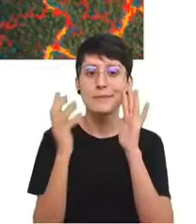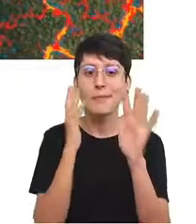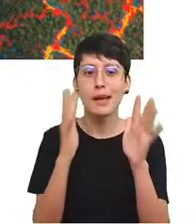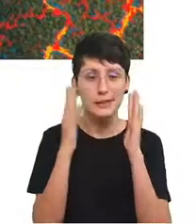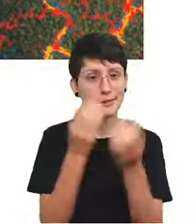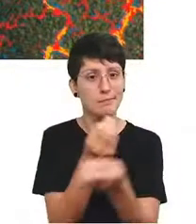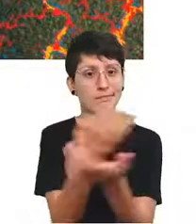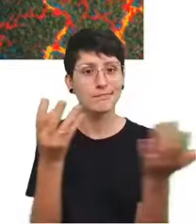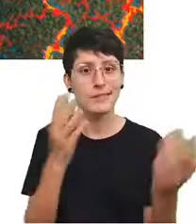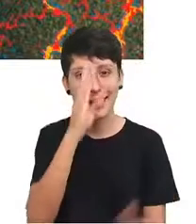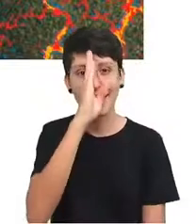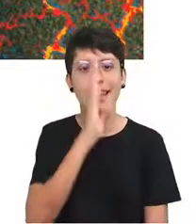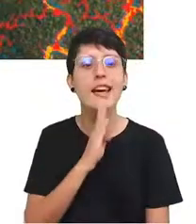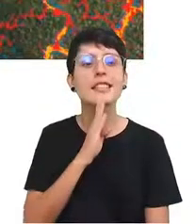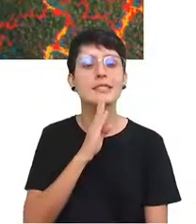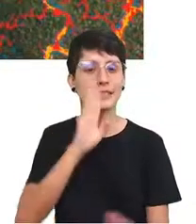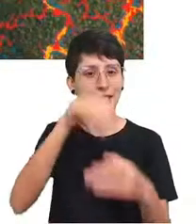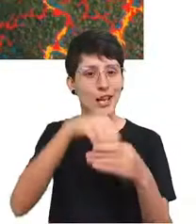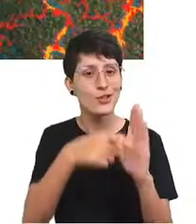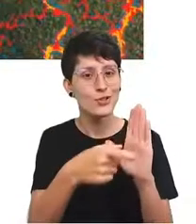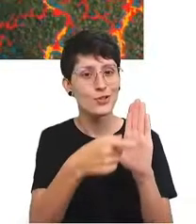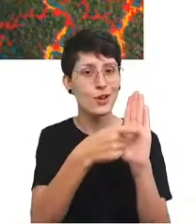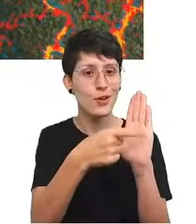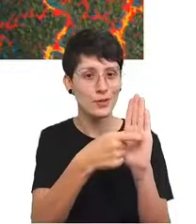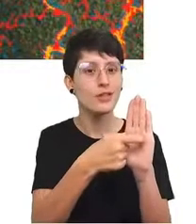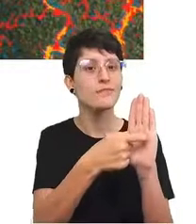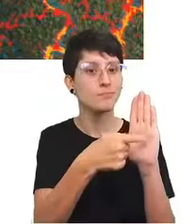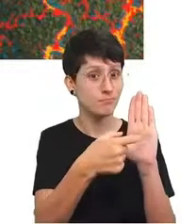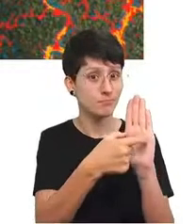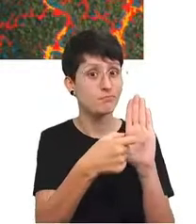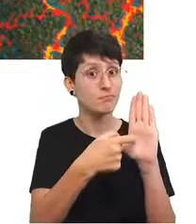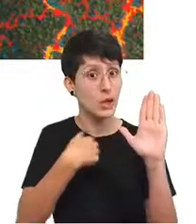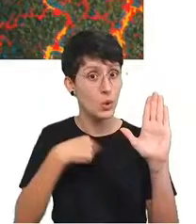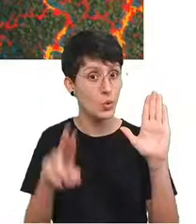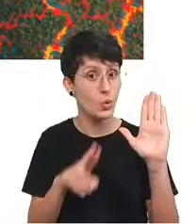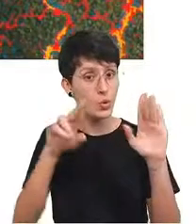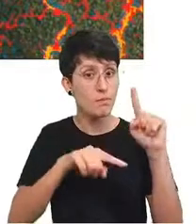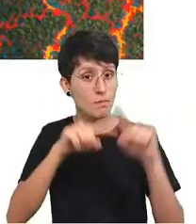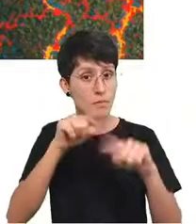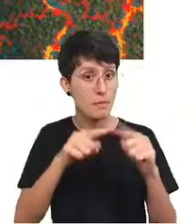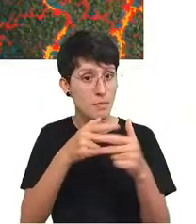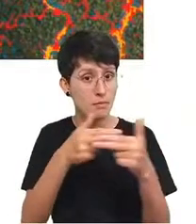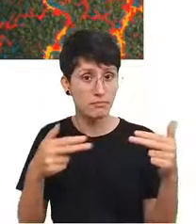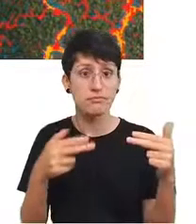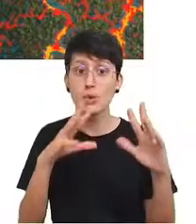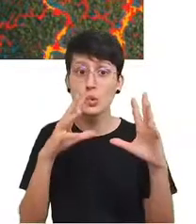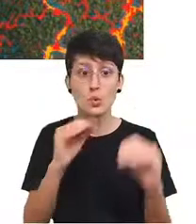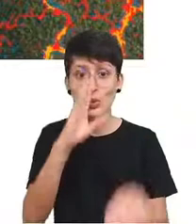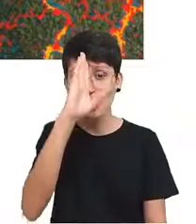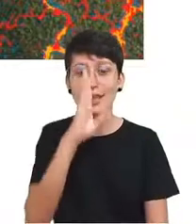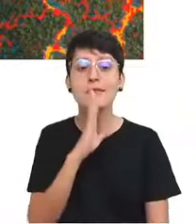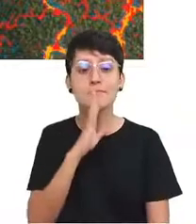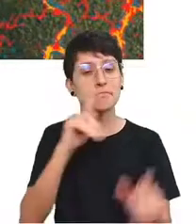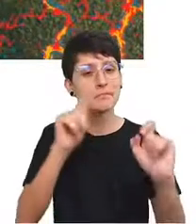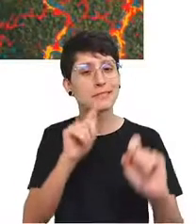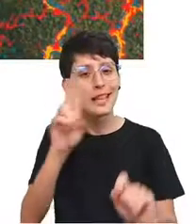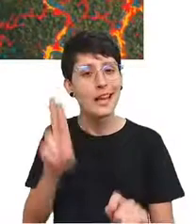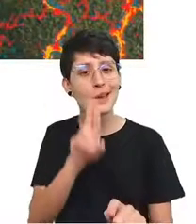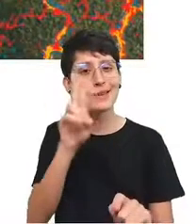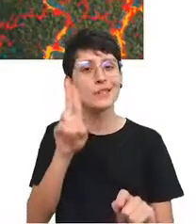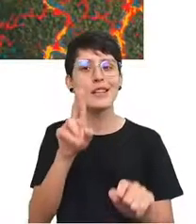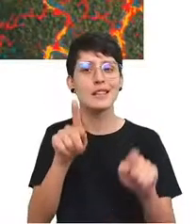gratuitamente em softwares, pelo menos todas as ferramentas que eu já usei foram gratuitas. E você pode usar também